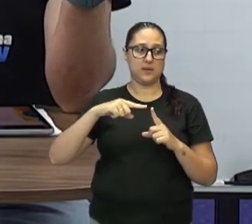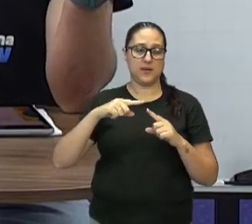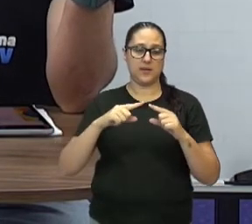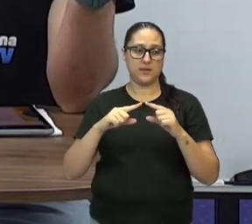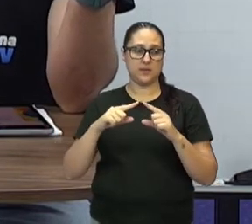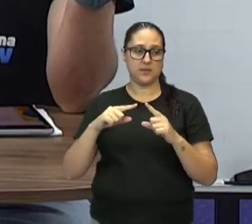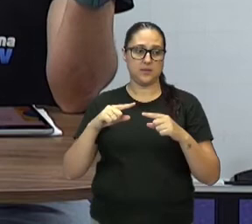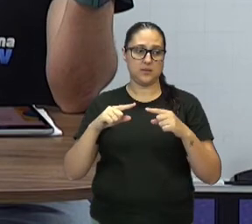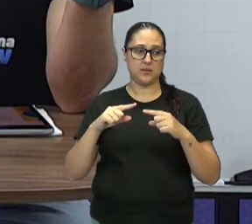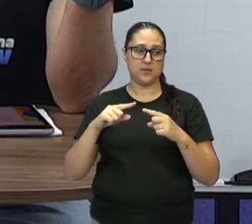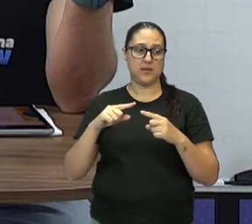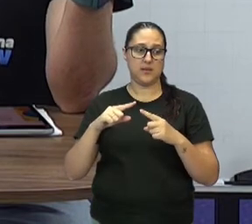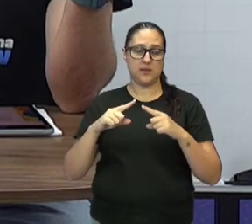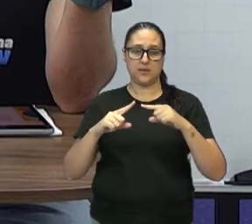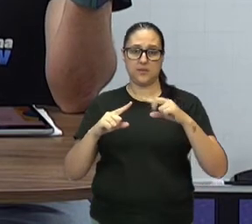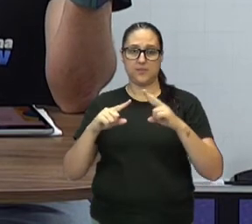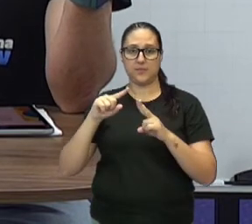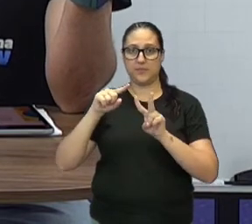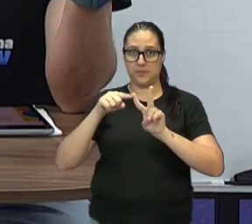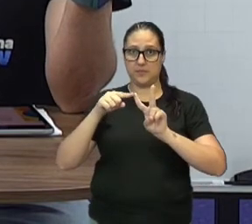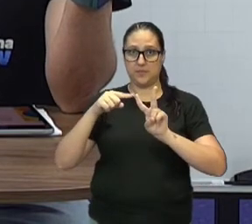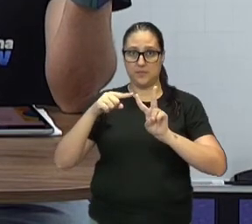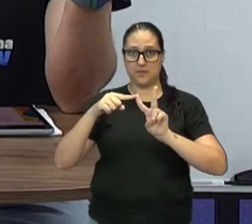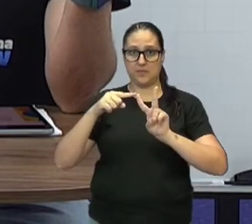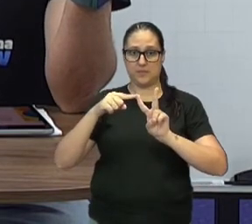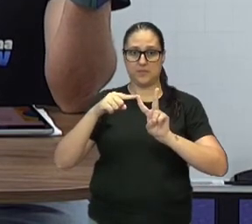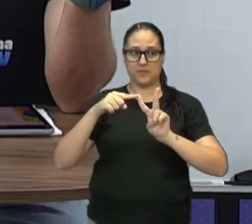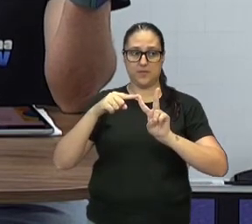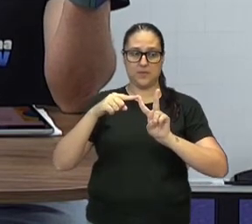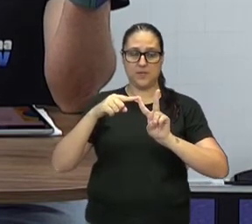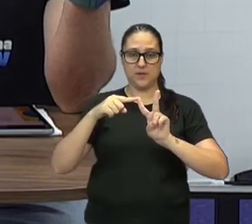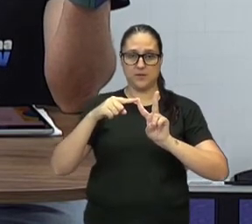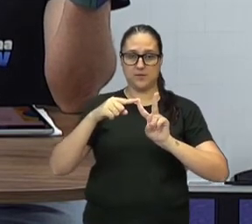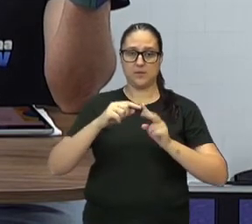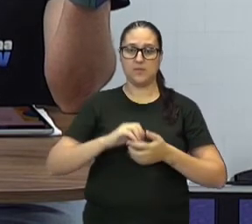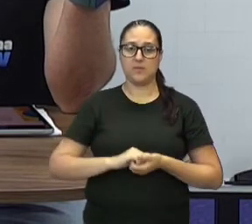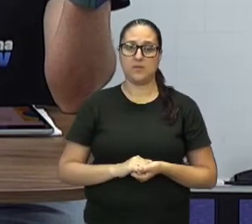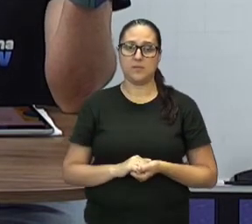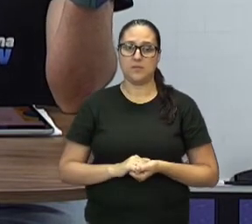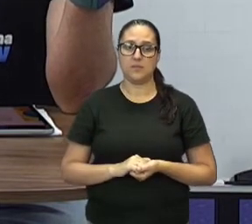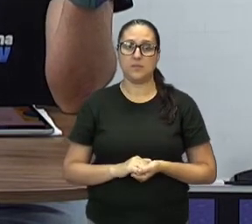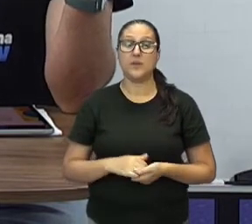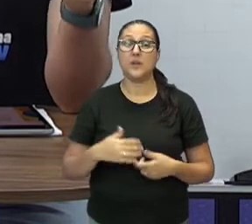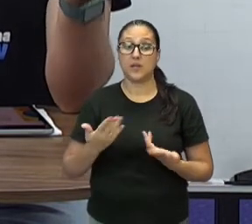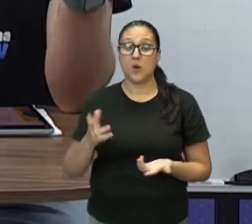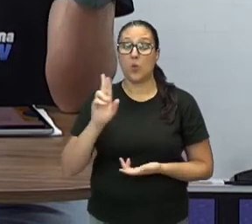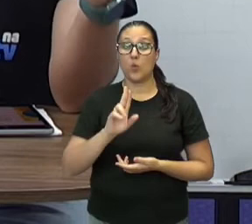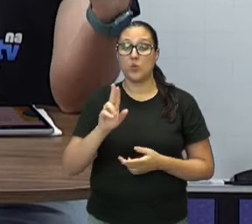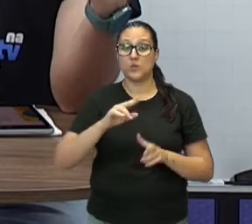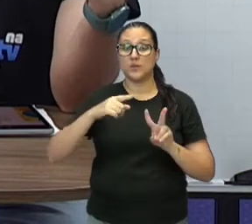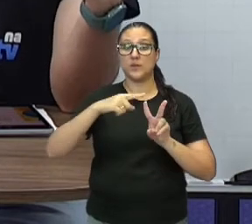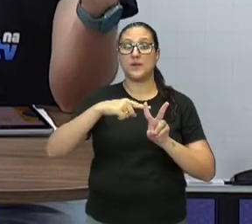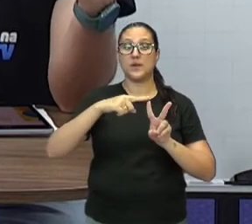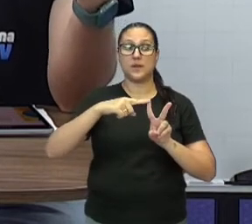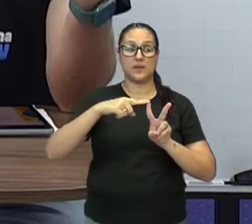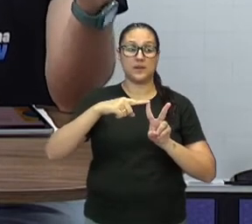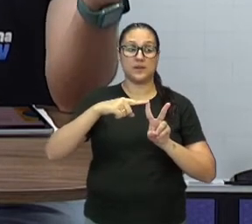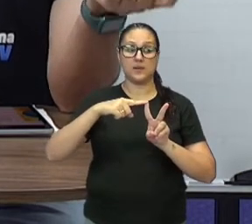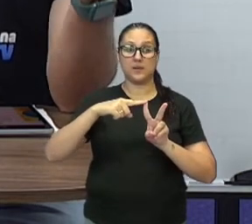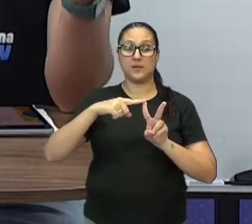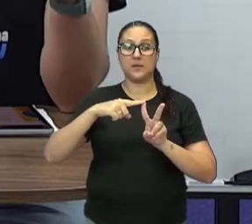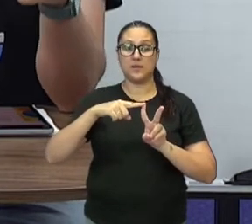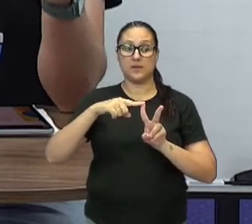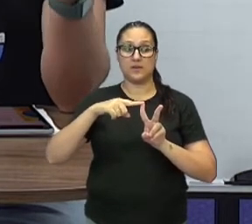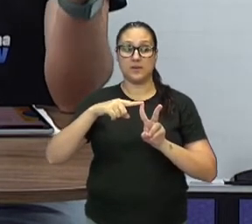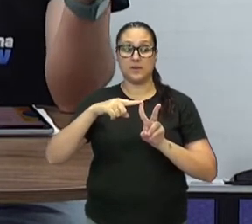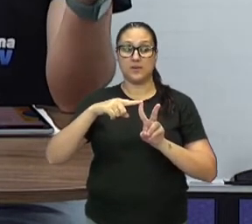L. Então, eu joguei, na realidade, ó. Quando estava assim, eu joguei a raiz quadrada nos dois. Mas como L ao quadrado, né? Raiz